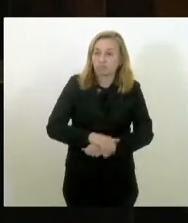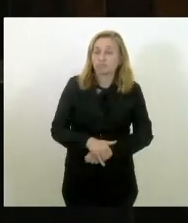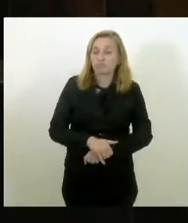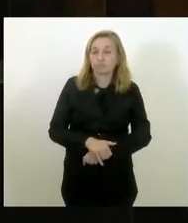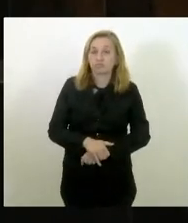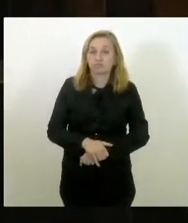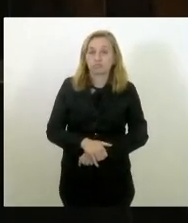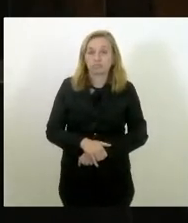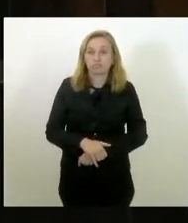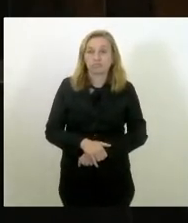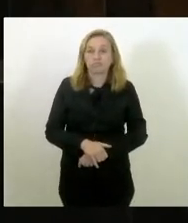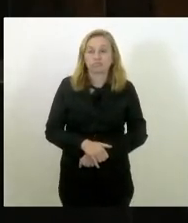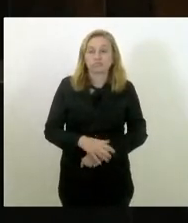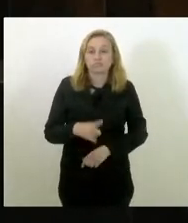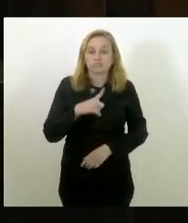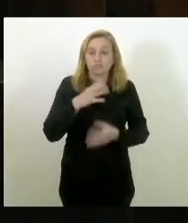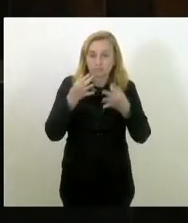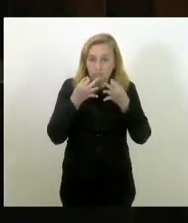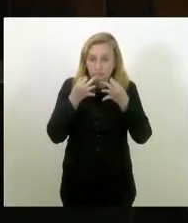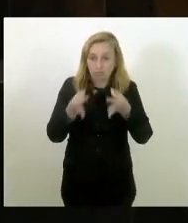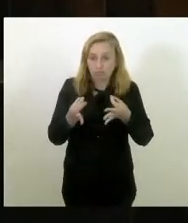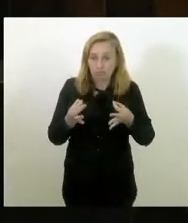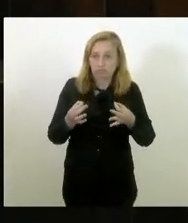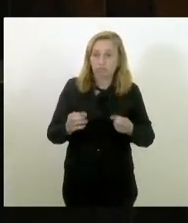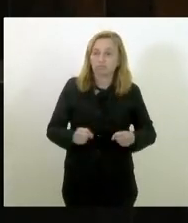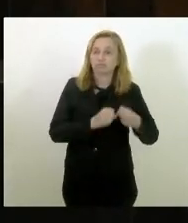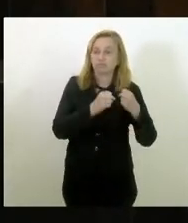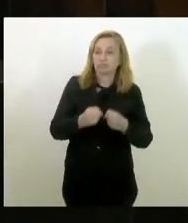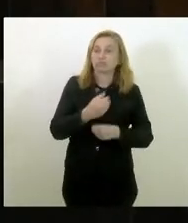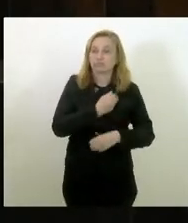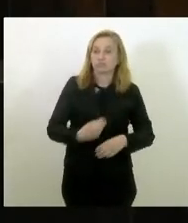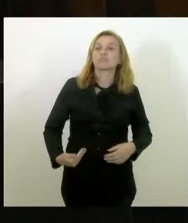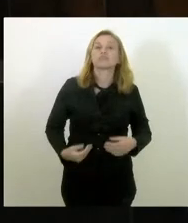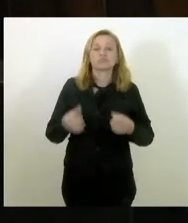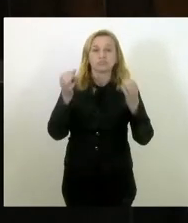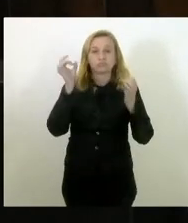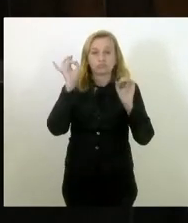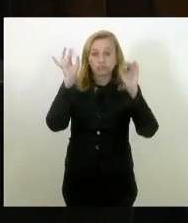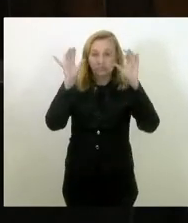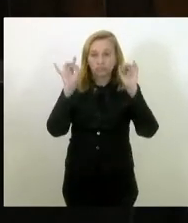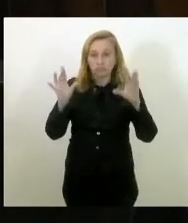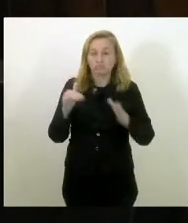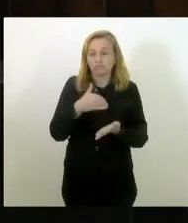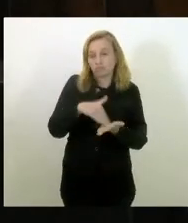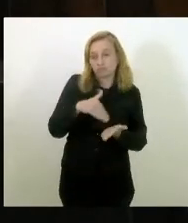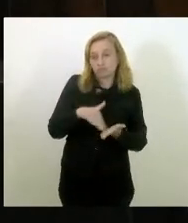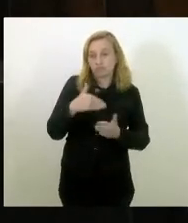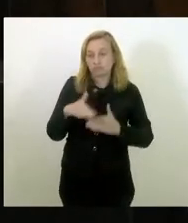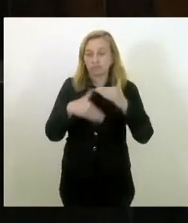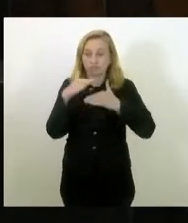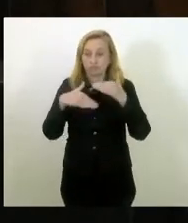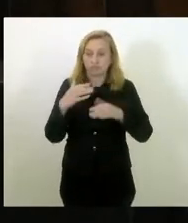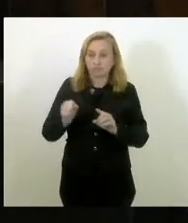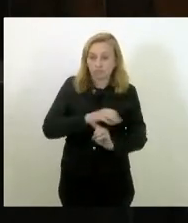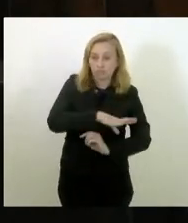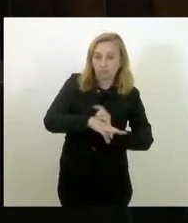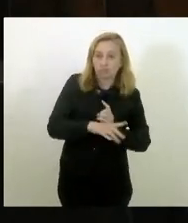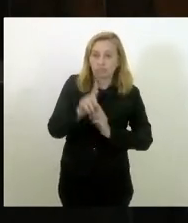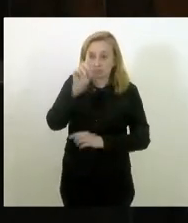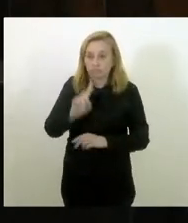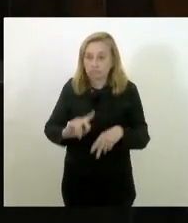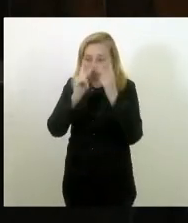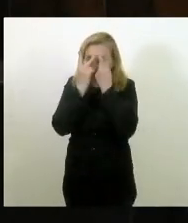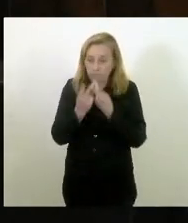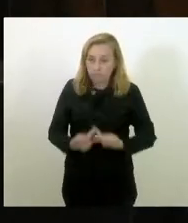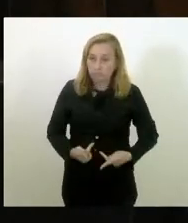ali a atenção do poder público e, em especial, a atenção da Secretaria de Desenvolvimento Social e Direitos Humanos